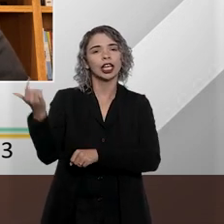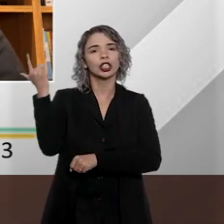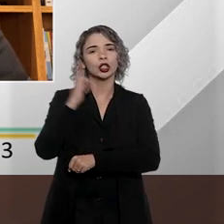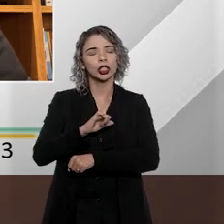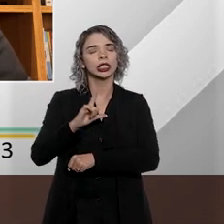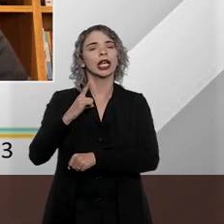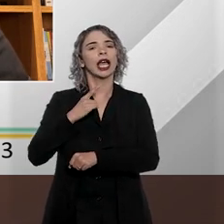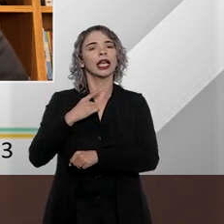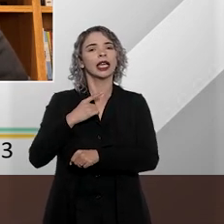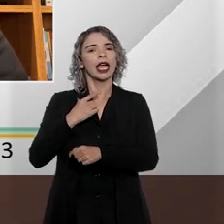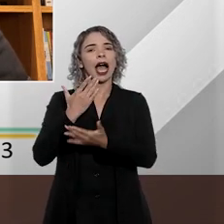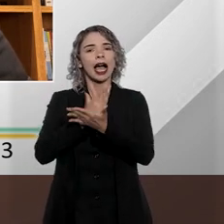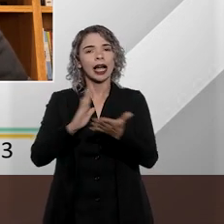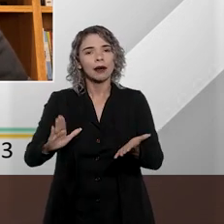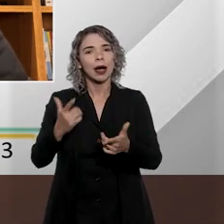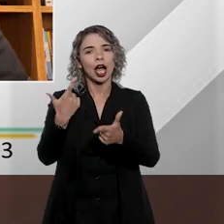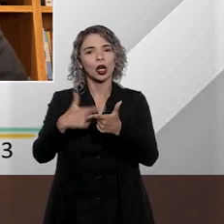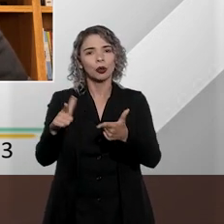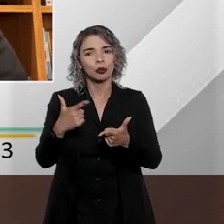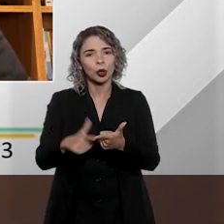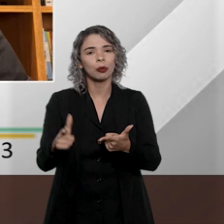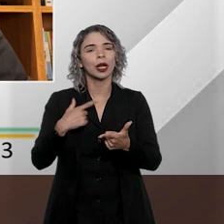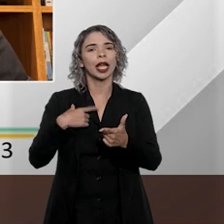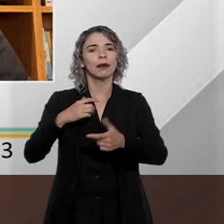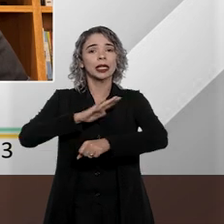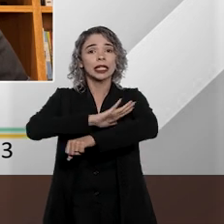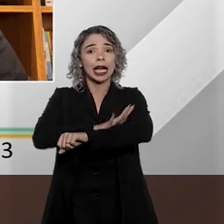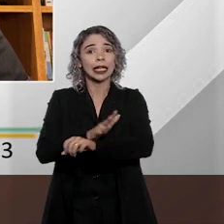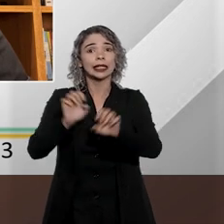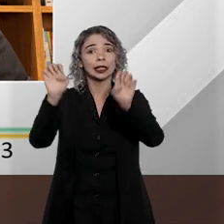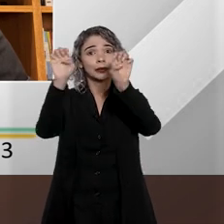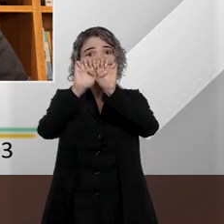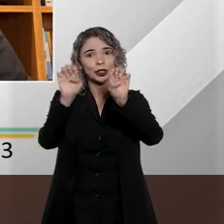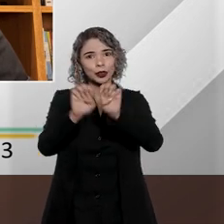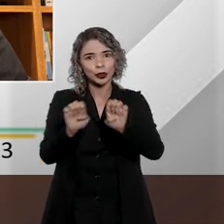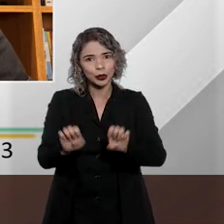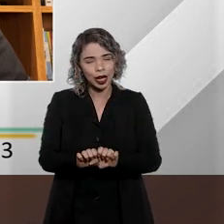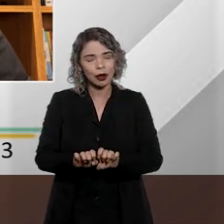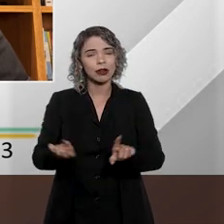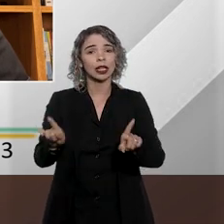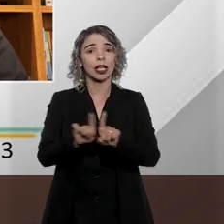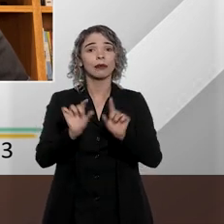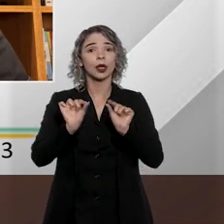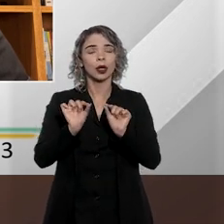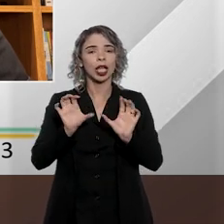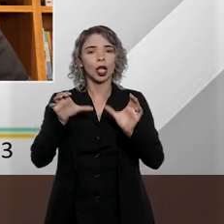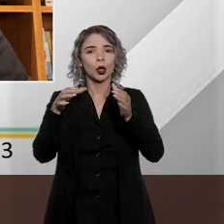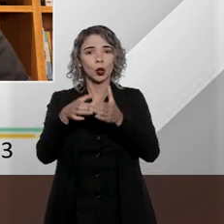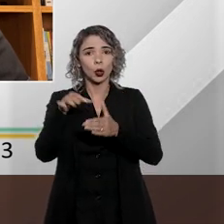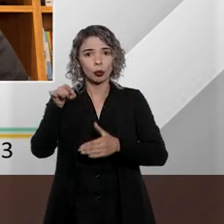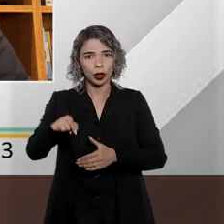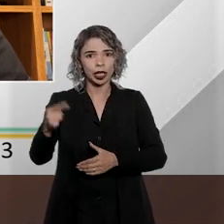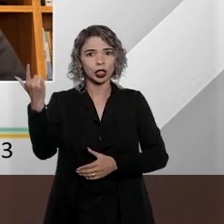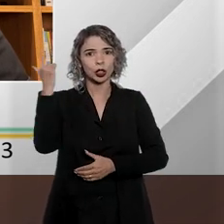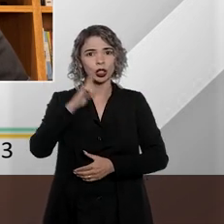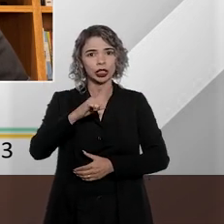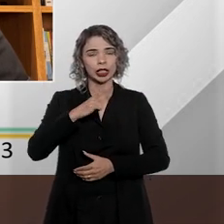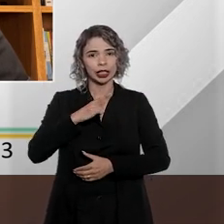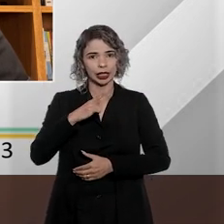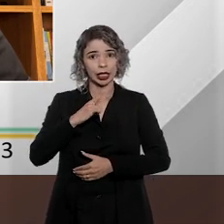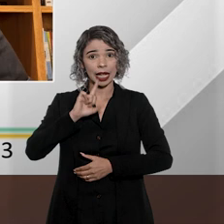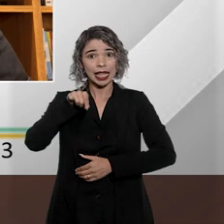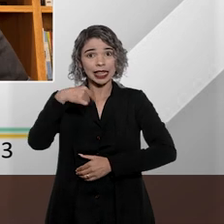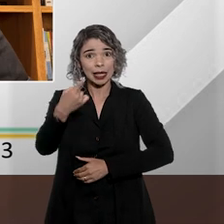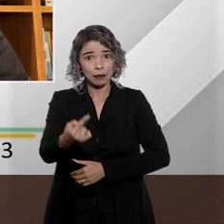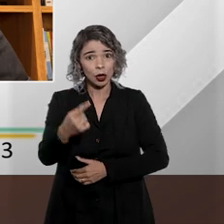problemas históricos ligados ao racismo estrutural. E também vale destacar que essa comissão foi instituída após o